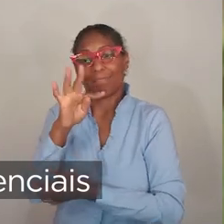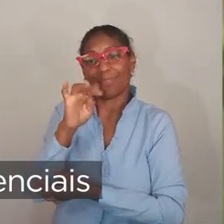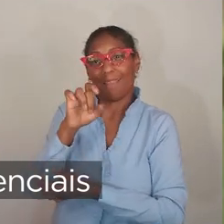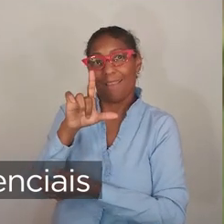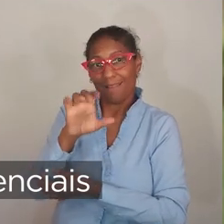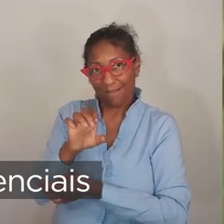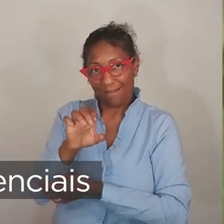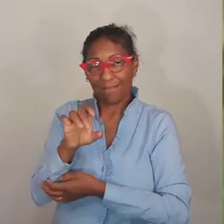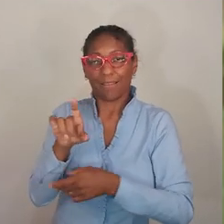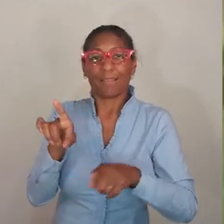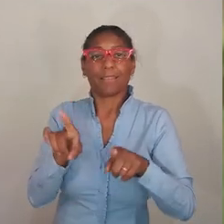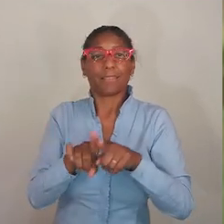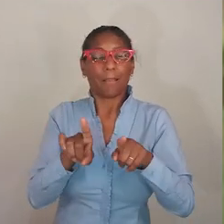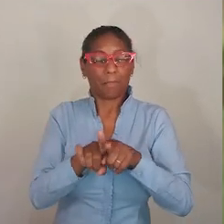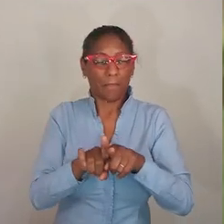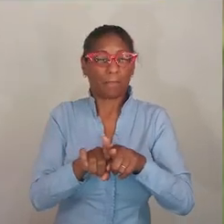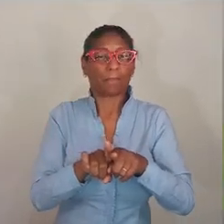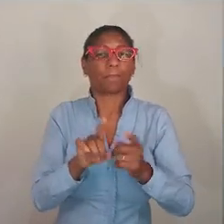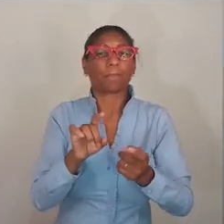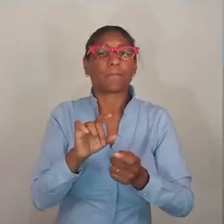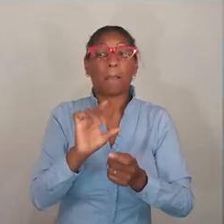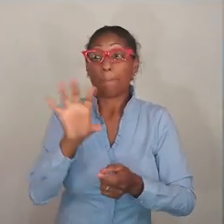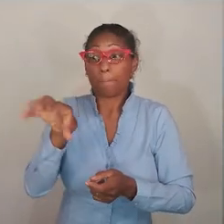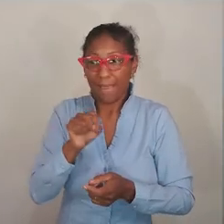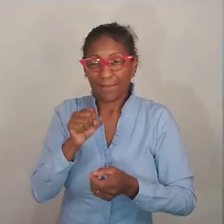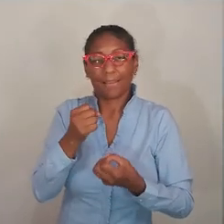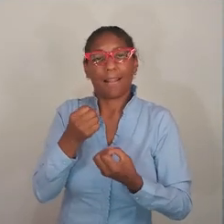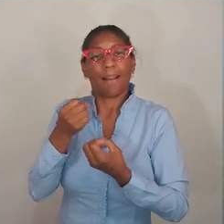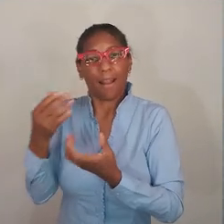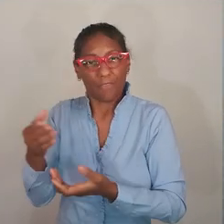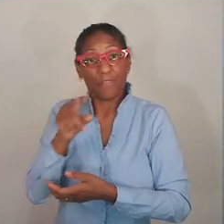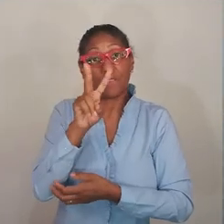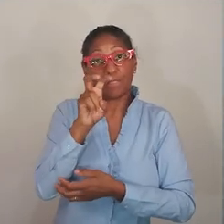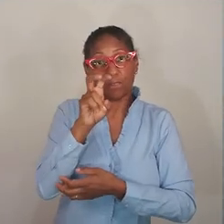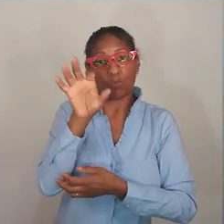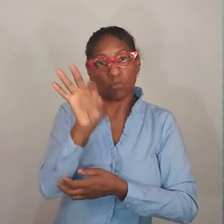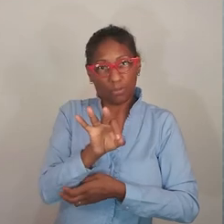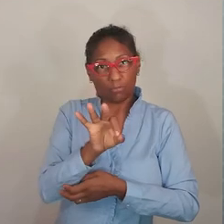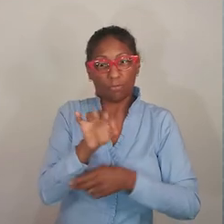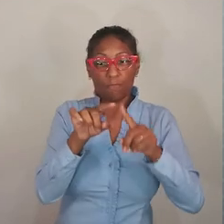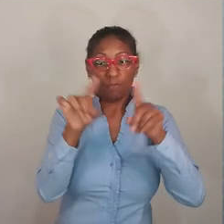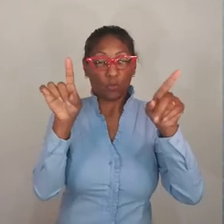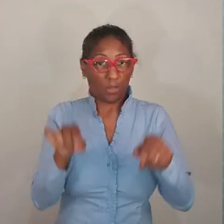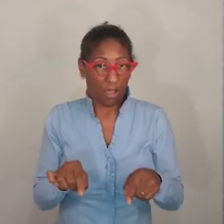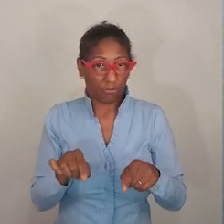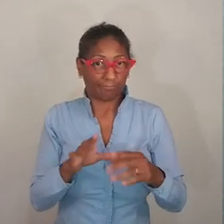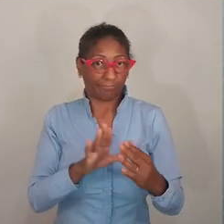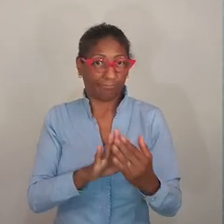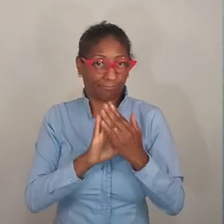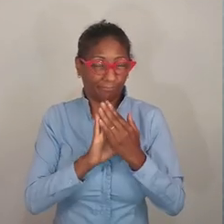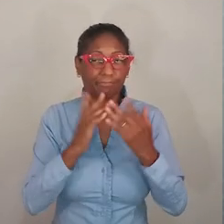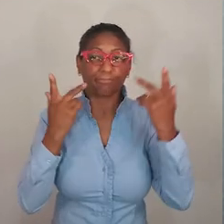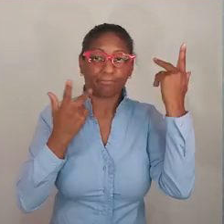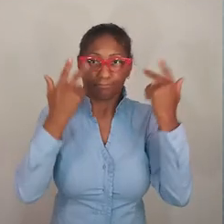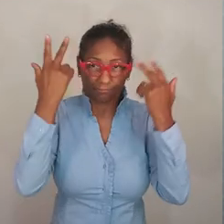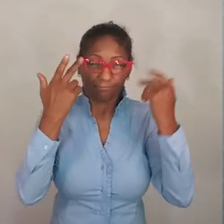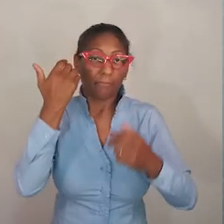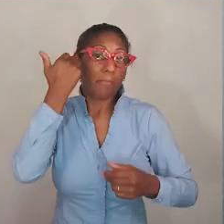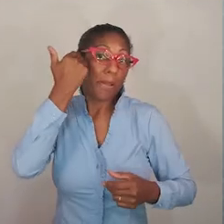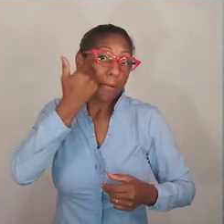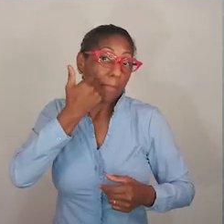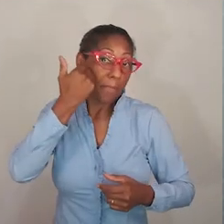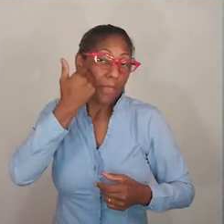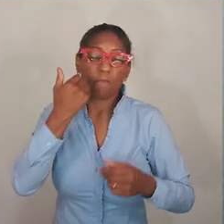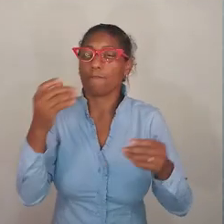itens não essenciais ficam fechados. Restaurantes e lancherias podem funcionar apenas com teleentrega e pague leve, e com